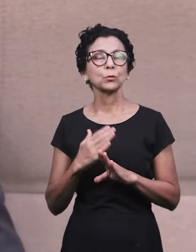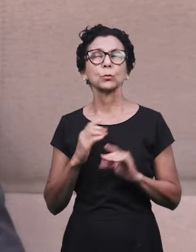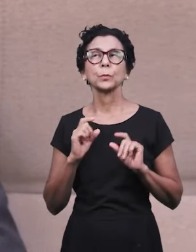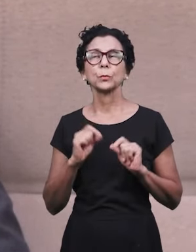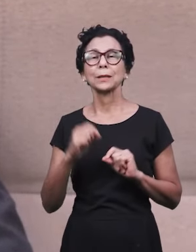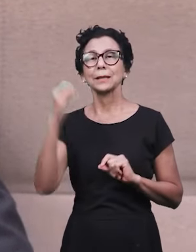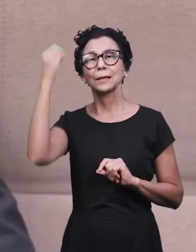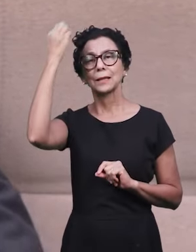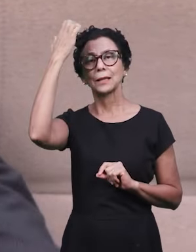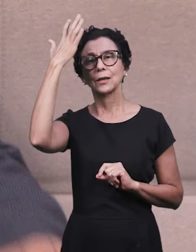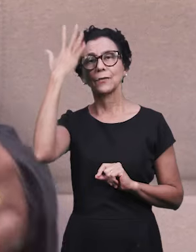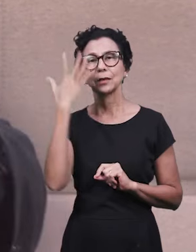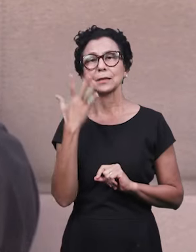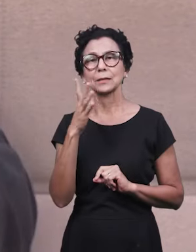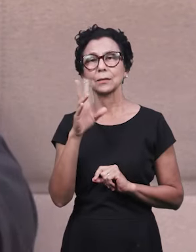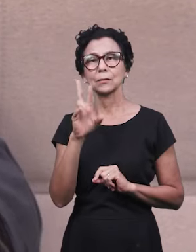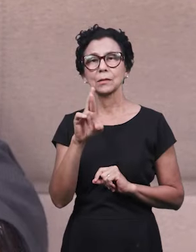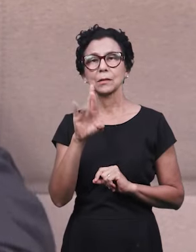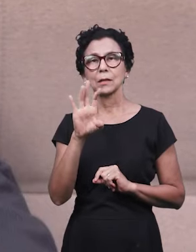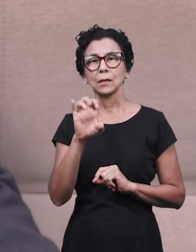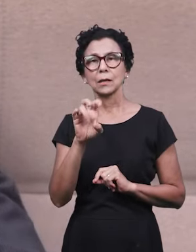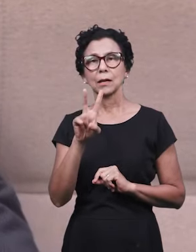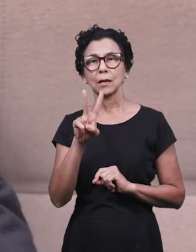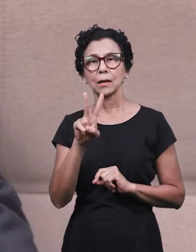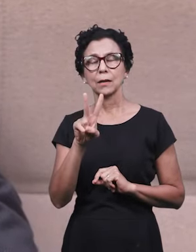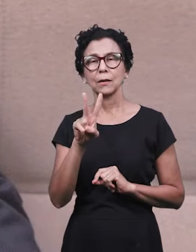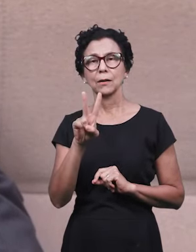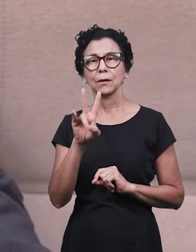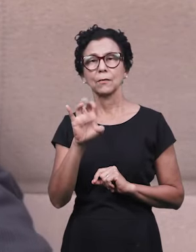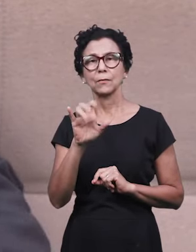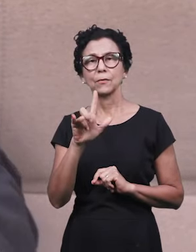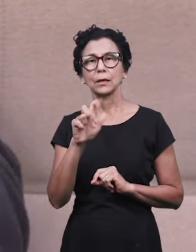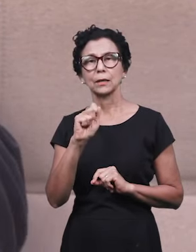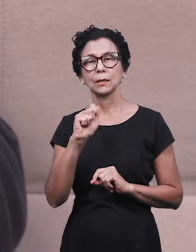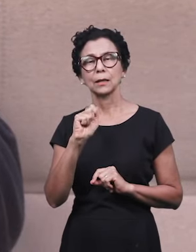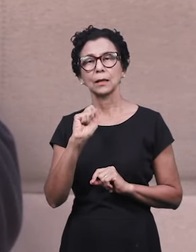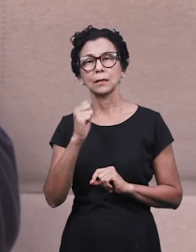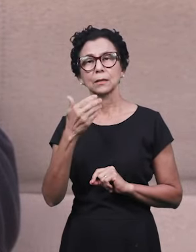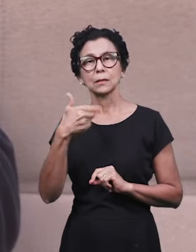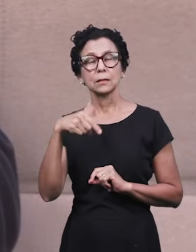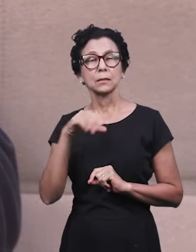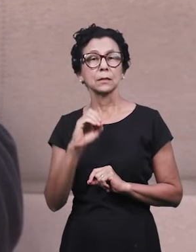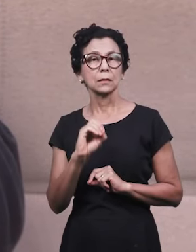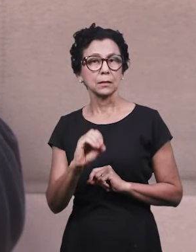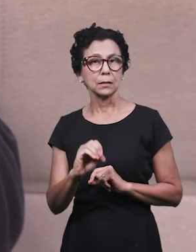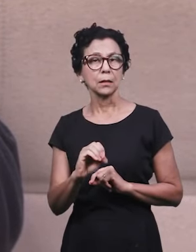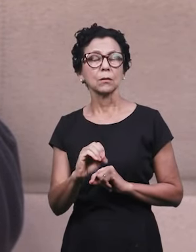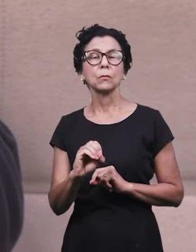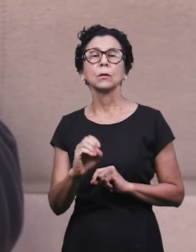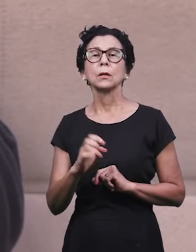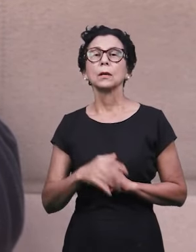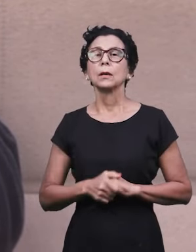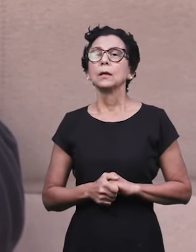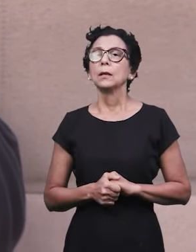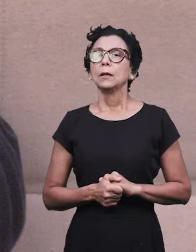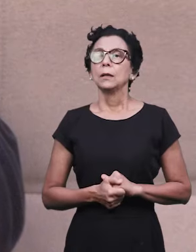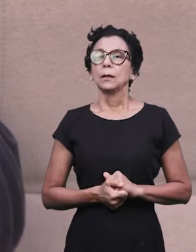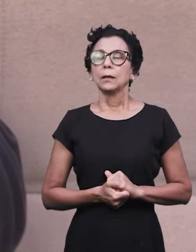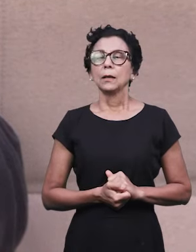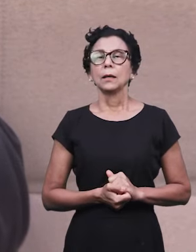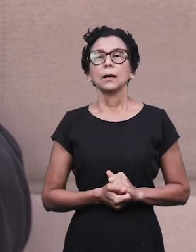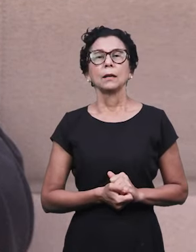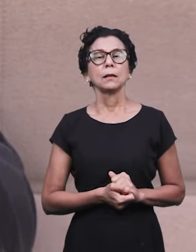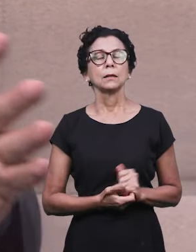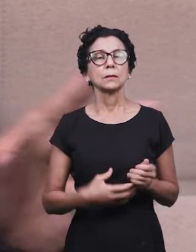que é um elemento essencial nessa última hora. Porque a revelação, ela está ligada ao